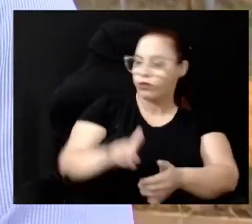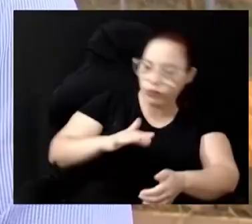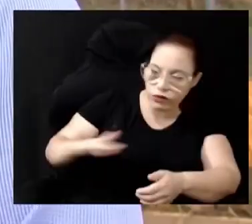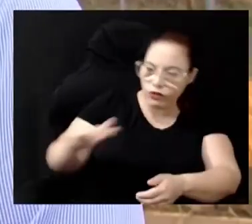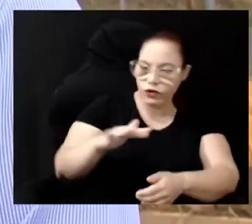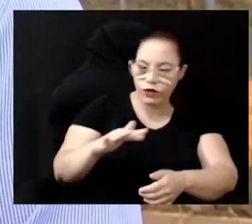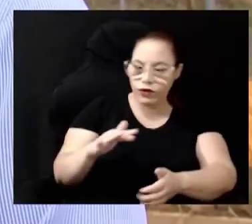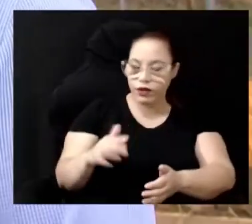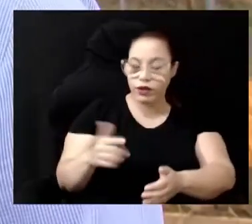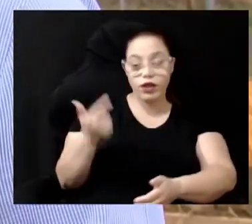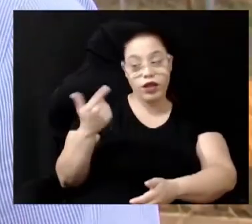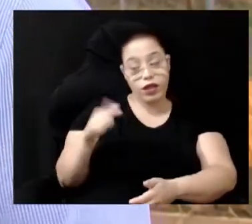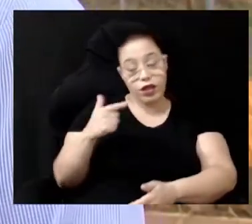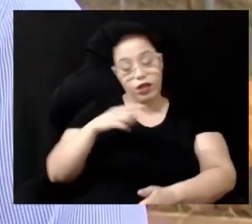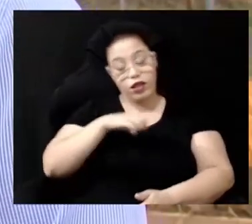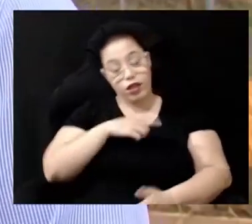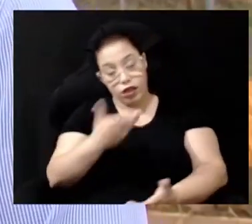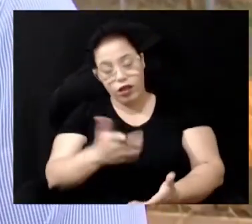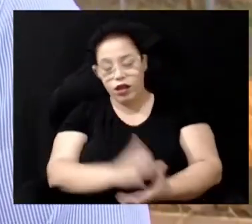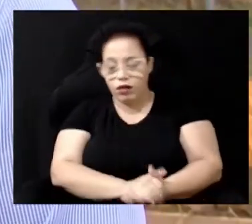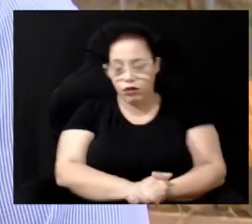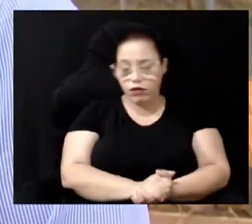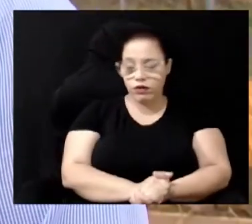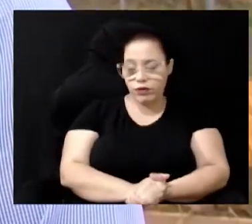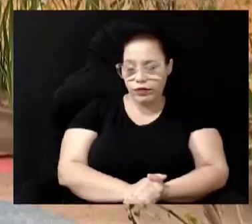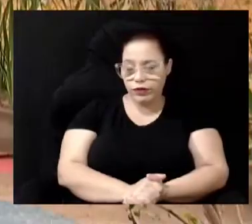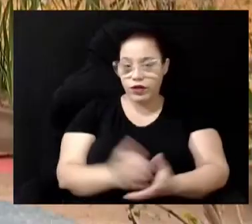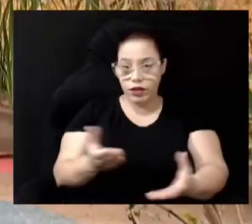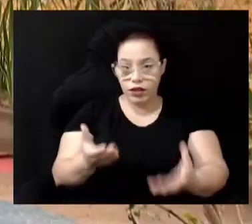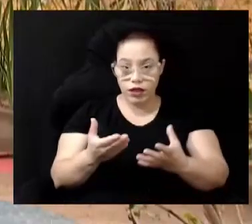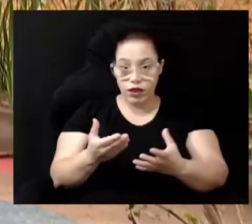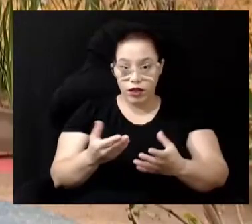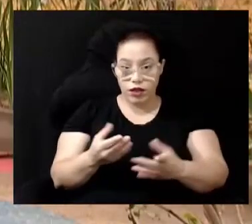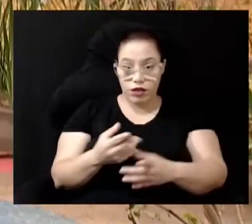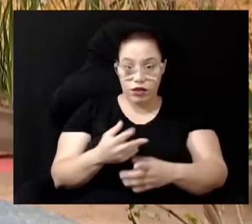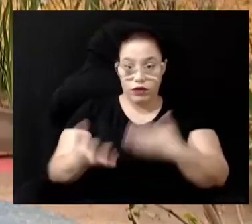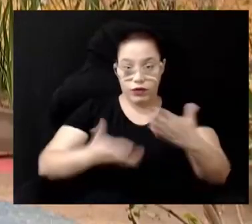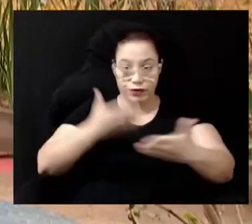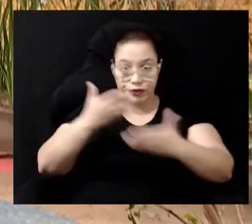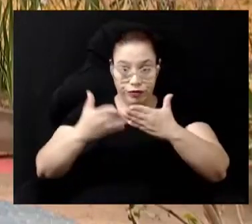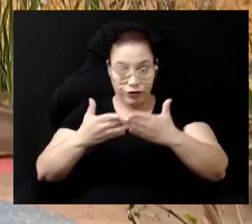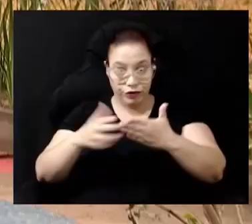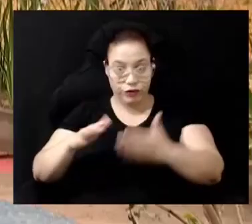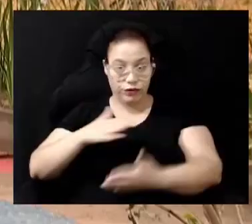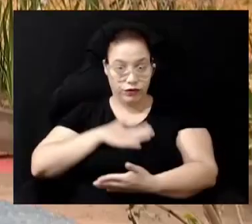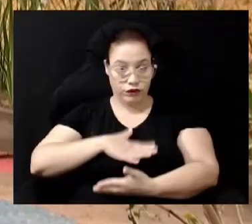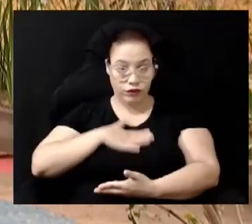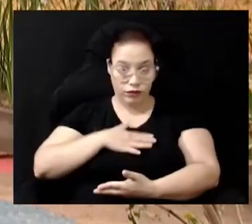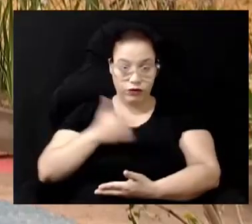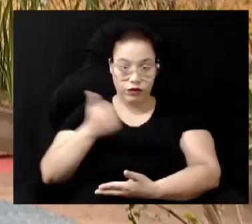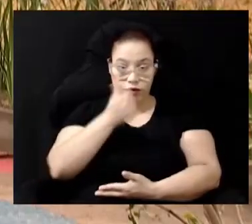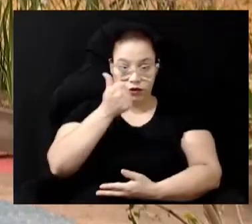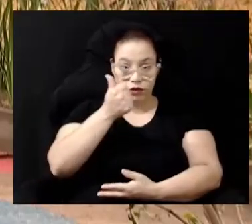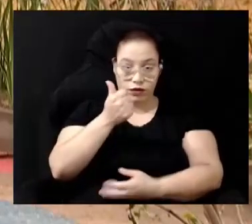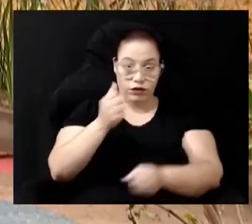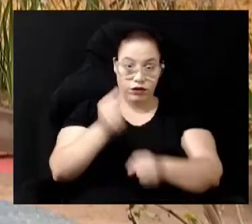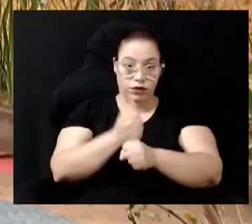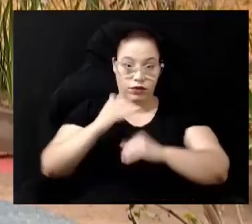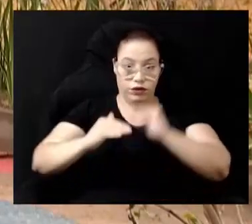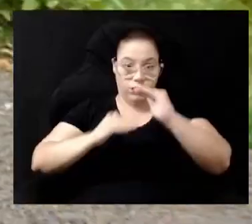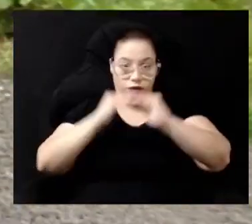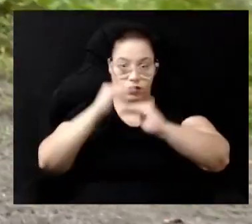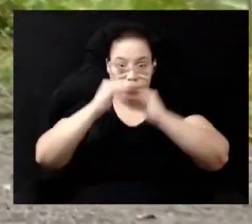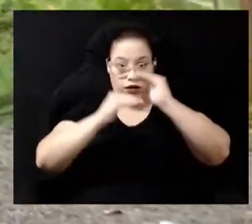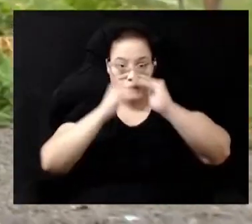existem nas pessoas e o que a gente quer é só ser um facilidador desse processo Em agosto, mais uma etapa do Desenvolve Amarais foi